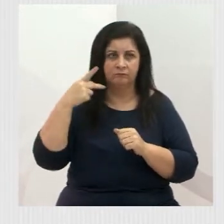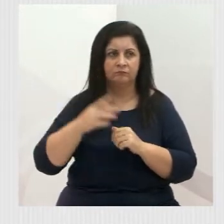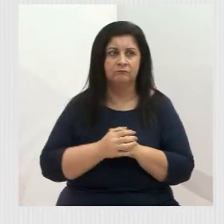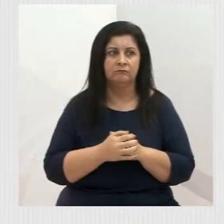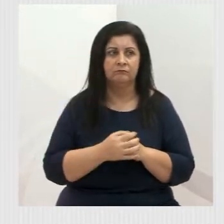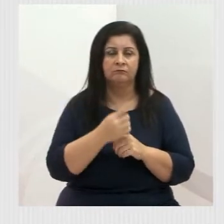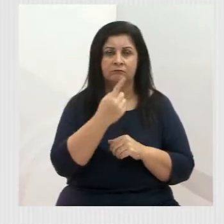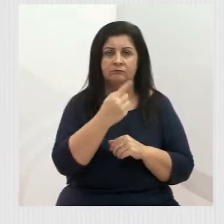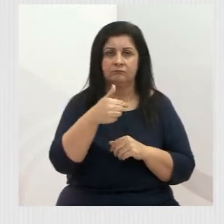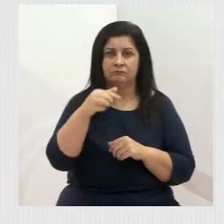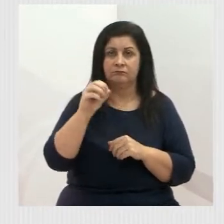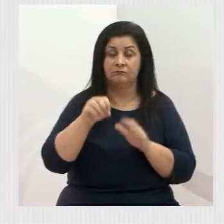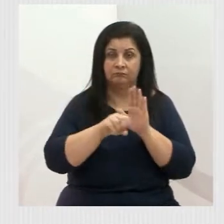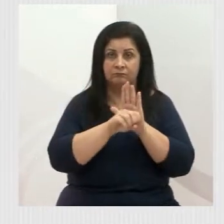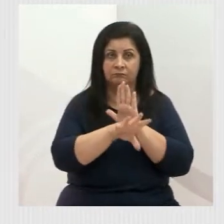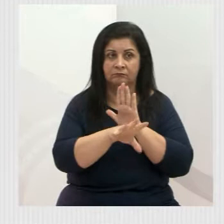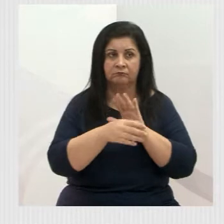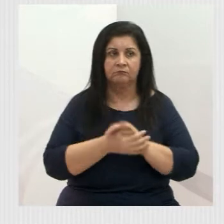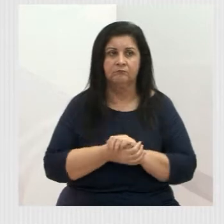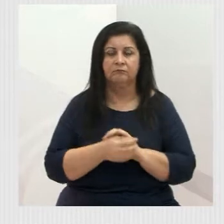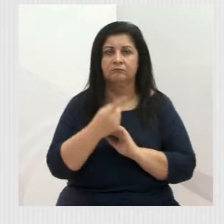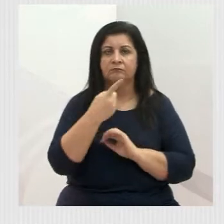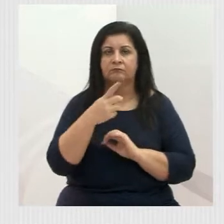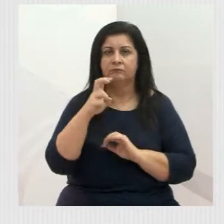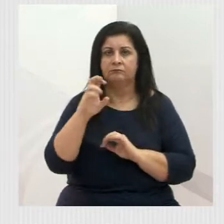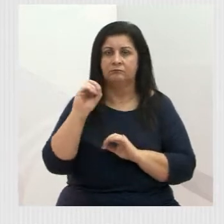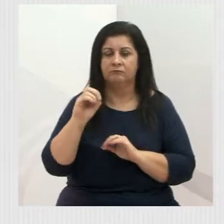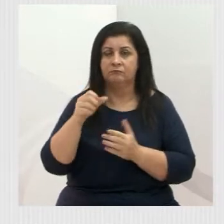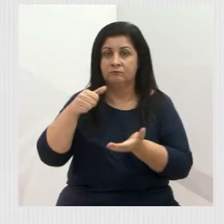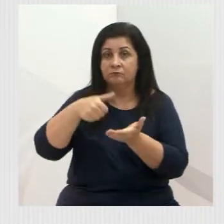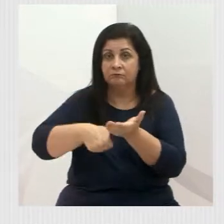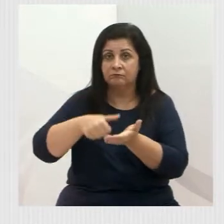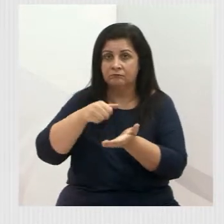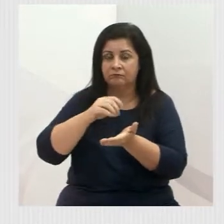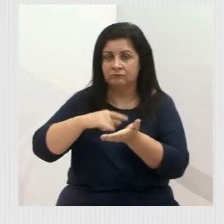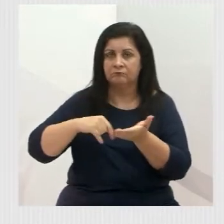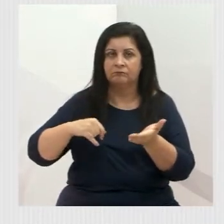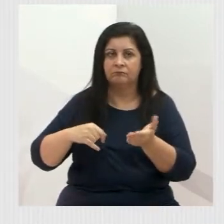170 indicações, 150 ofícios.